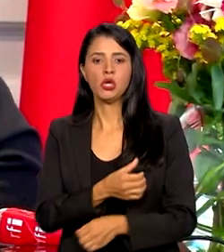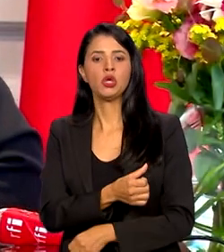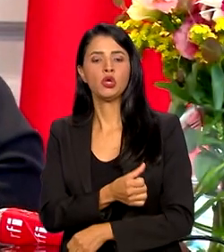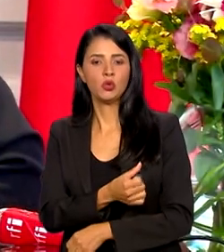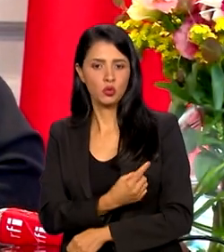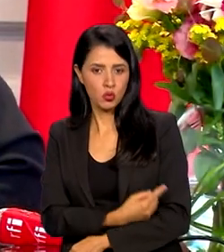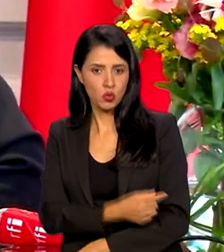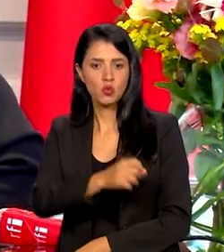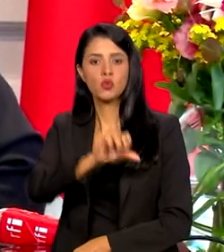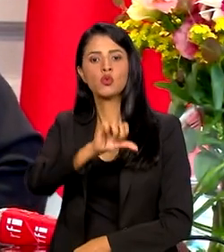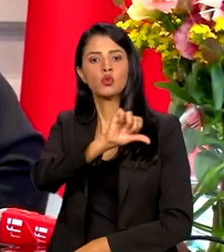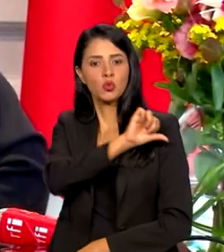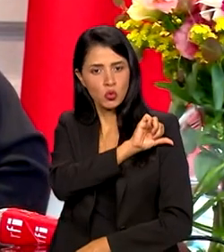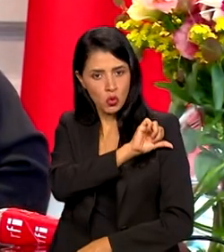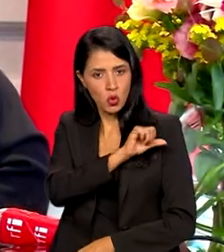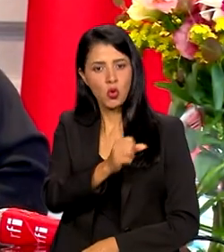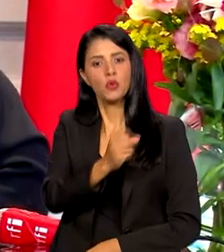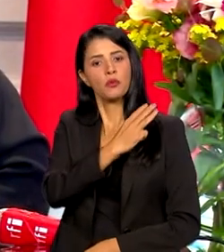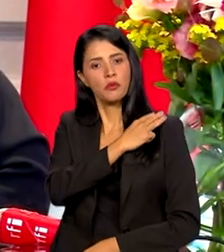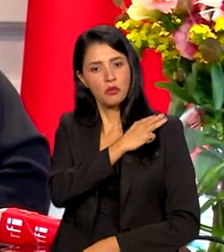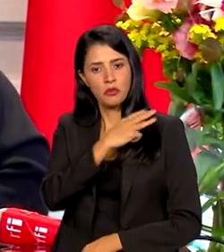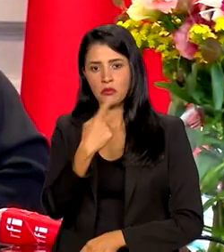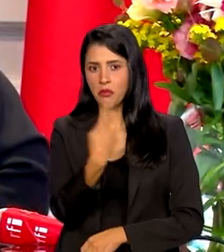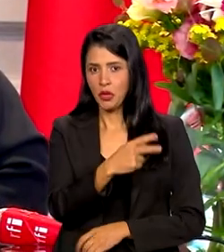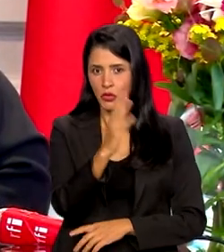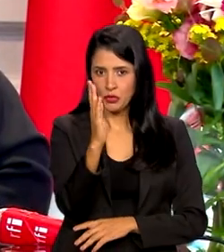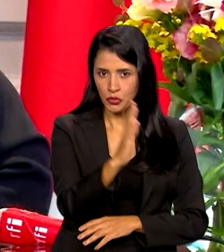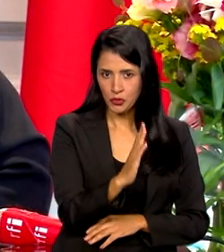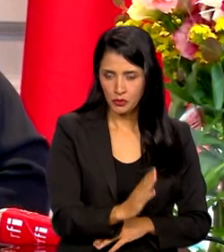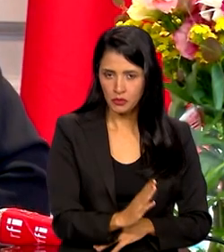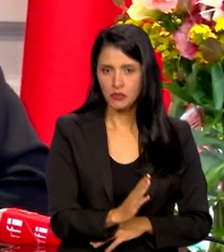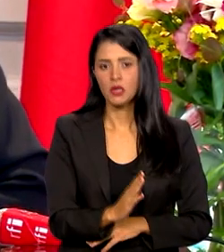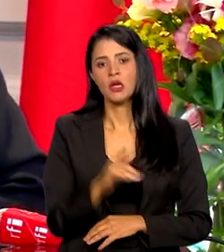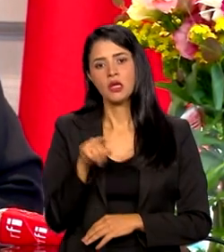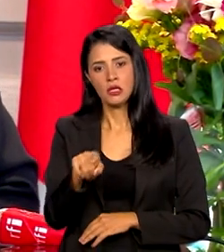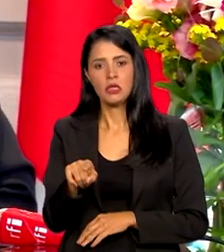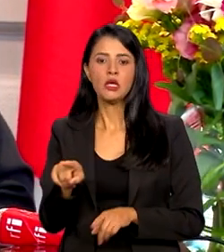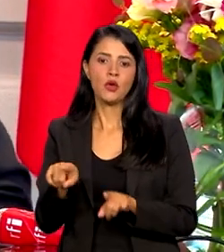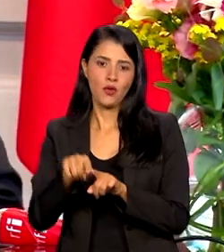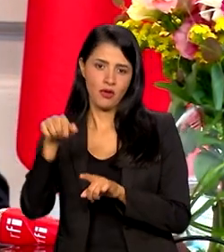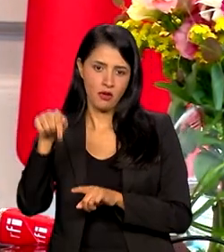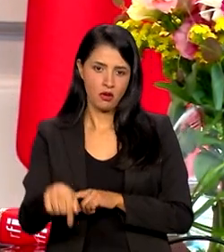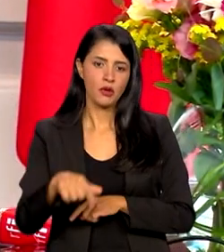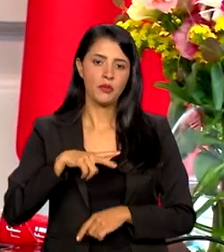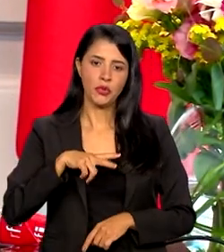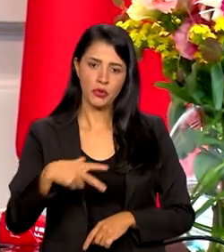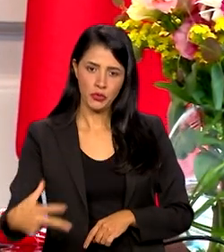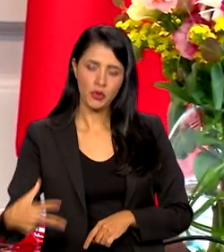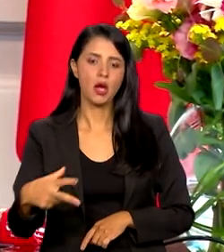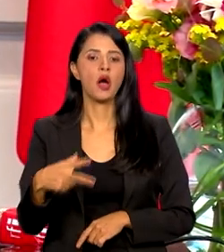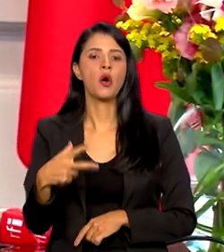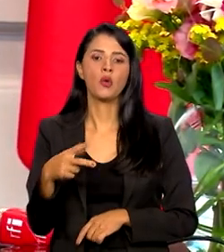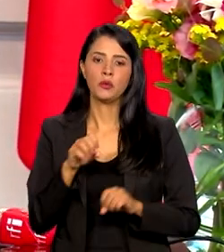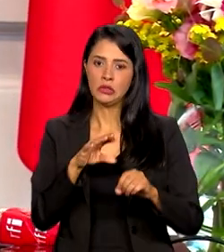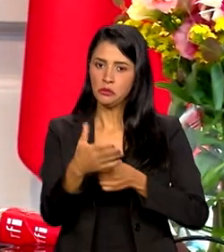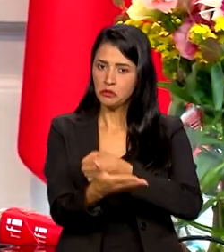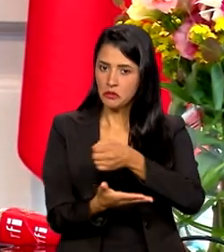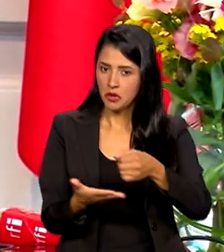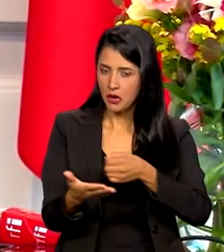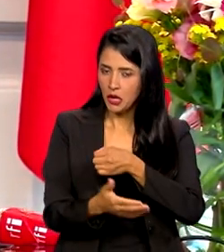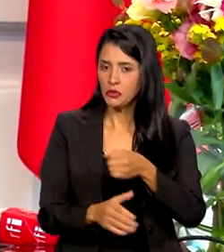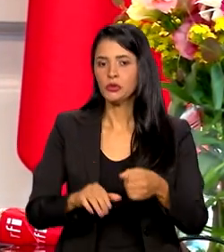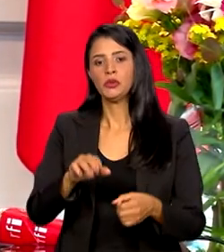médio do Brasil e aqui ensino básico e ensino secundário. Isso era um